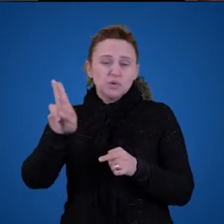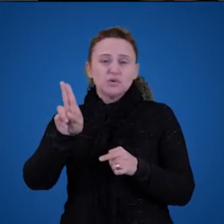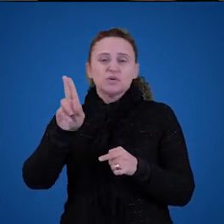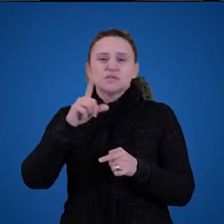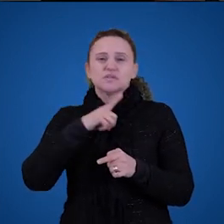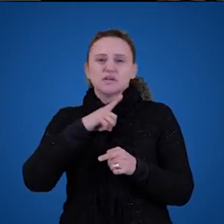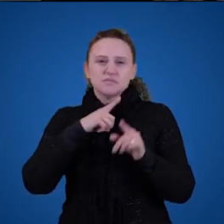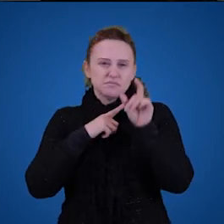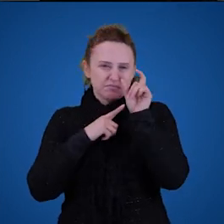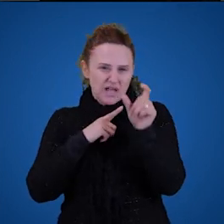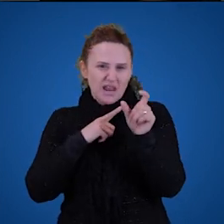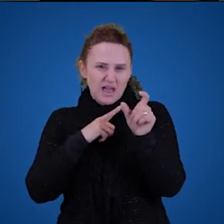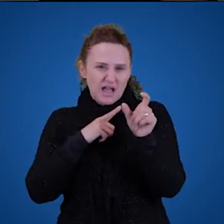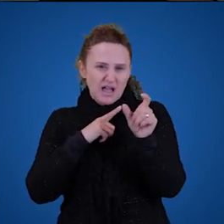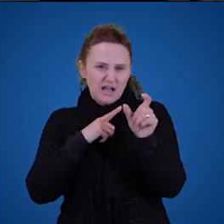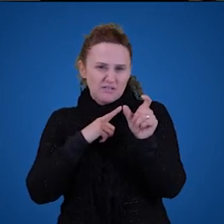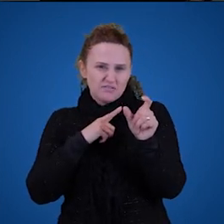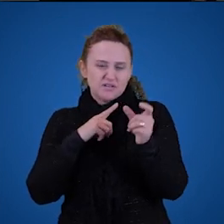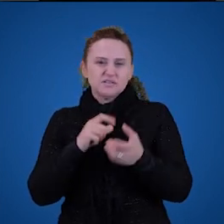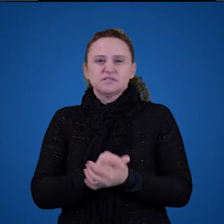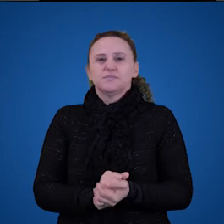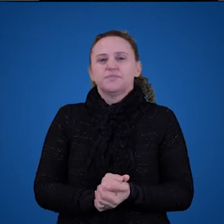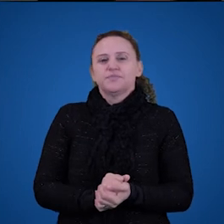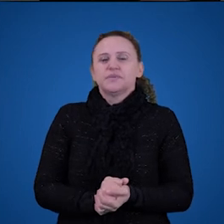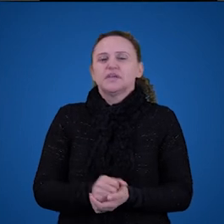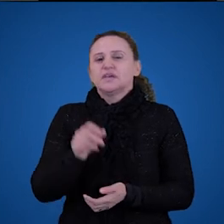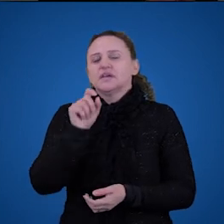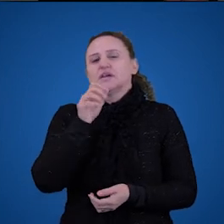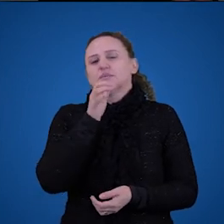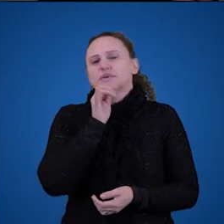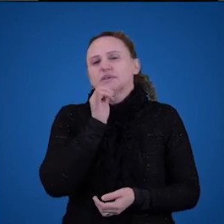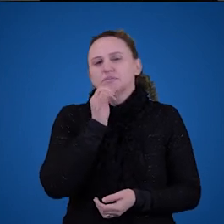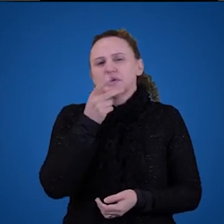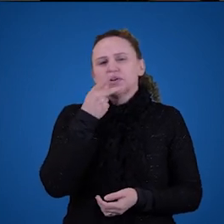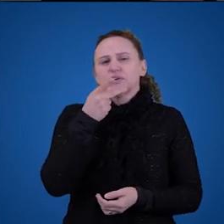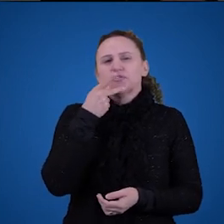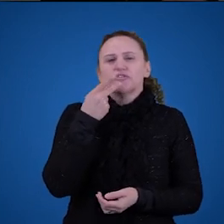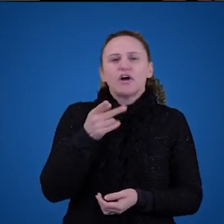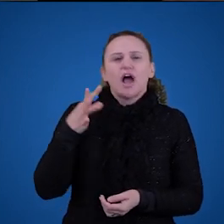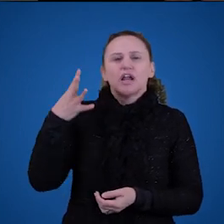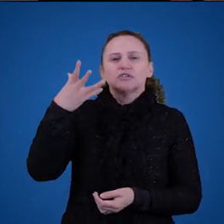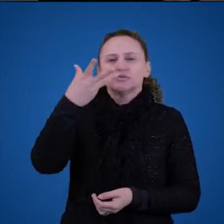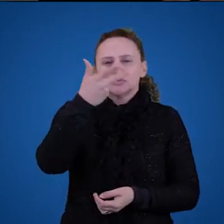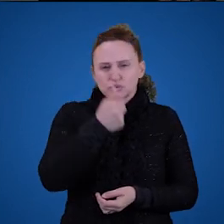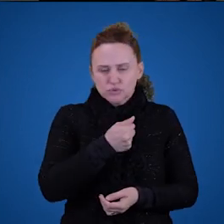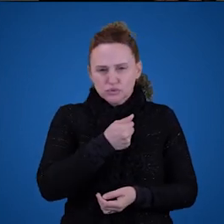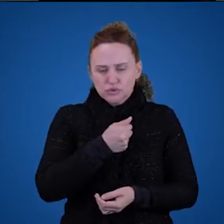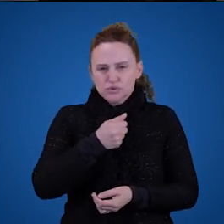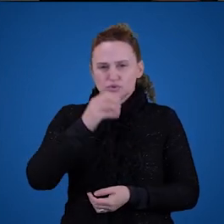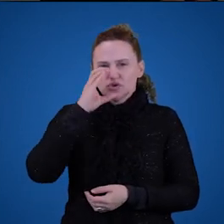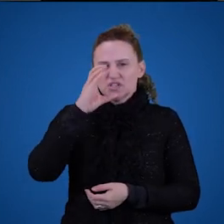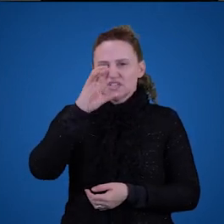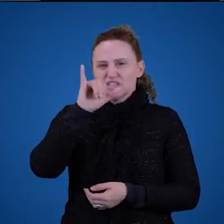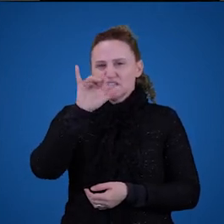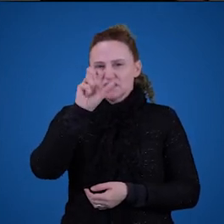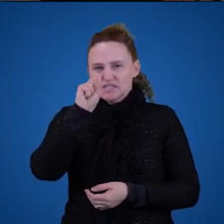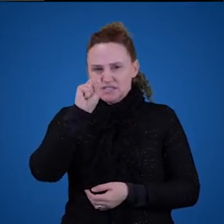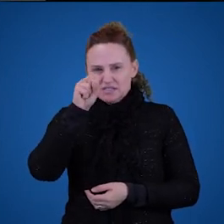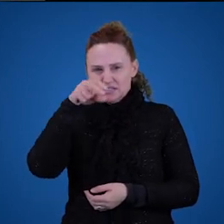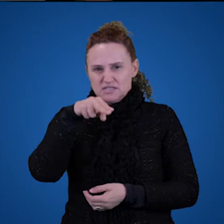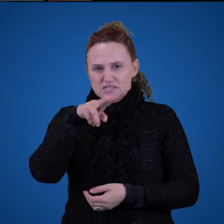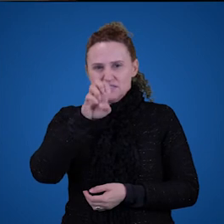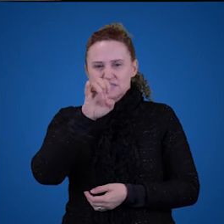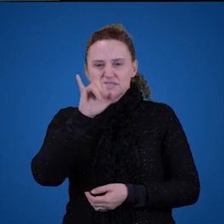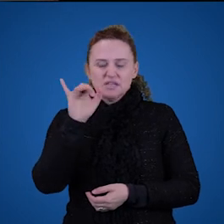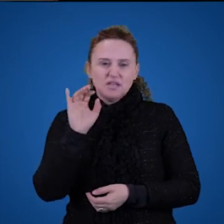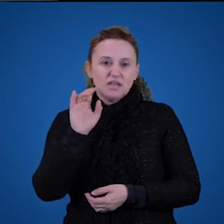todo, nenhum, essas são teses muito fortes. Se eu falo assim para vocês, todos os cisneis são negros, se você